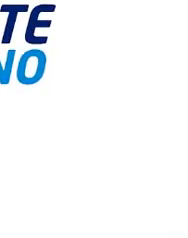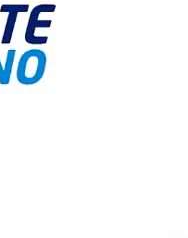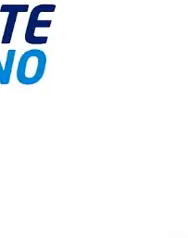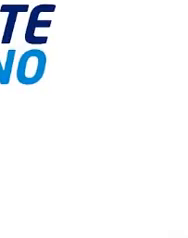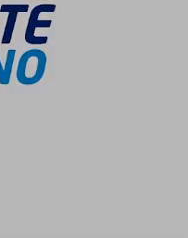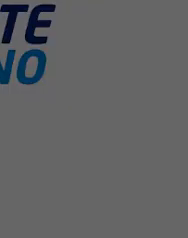frente.